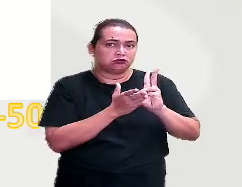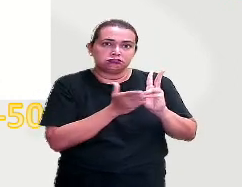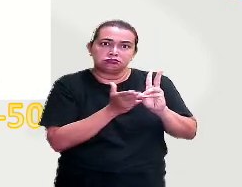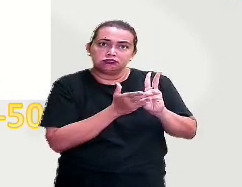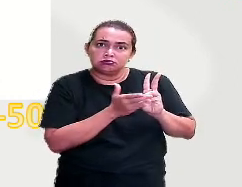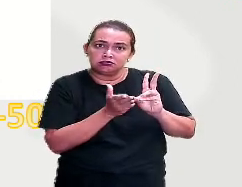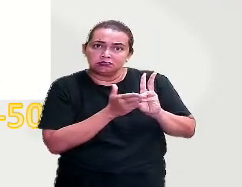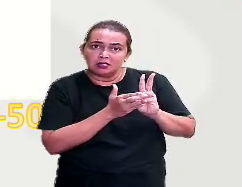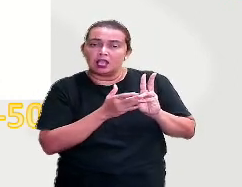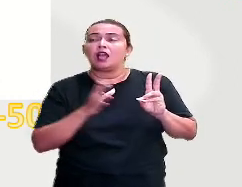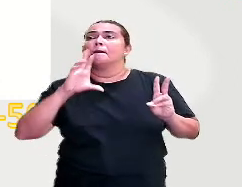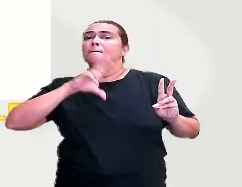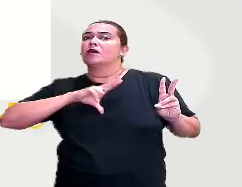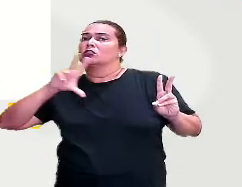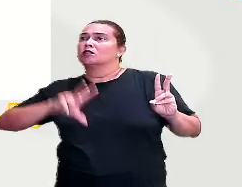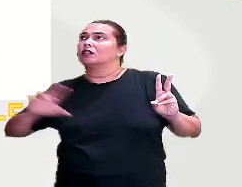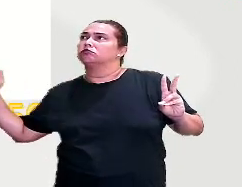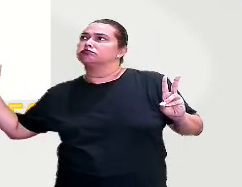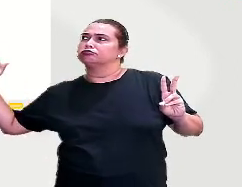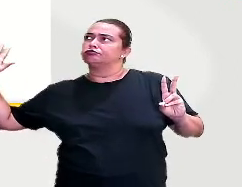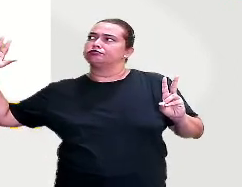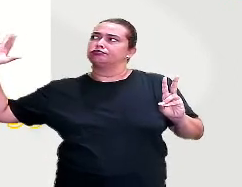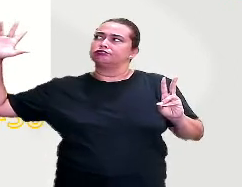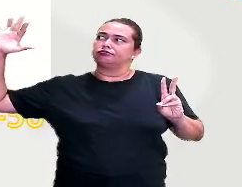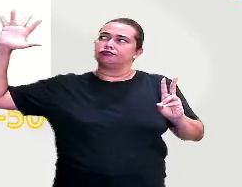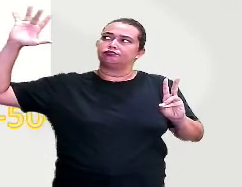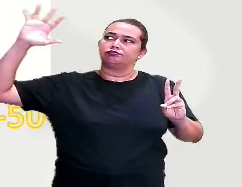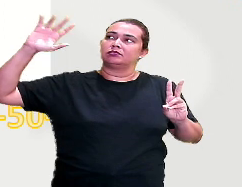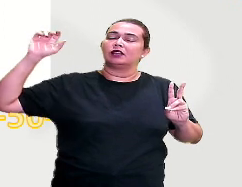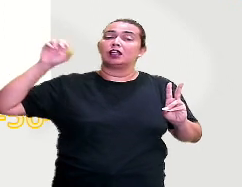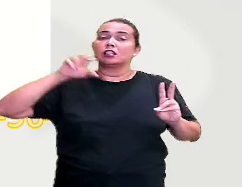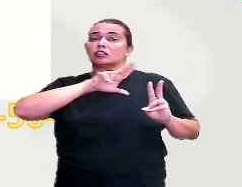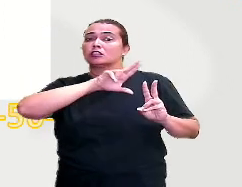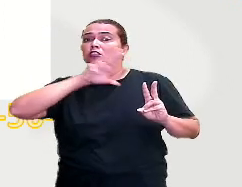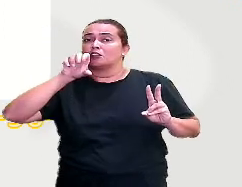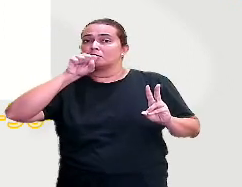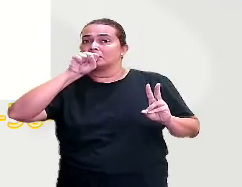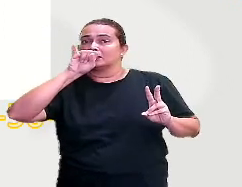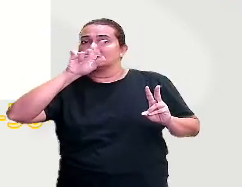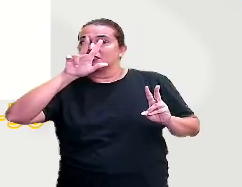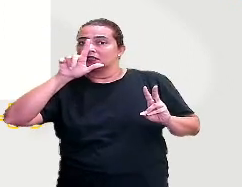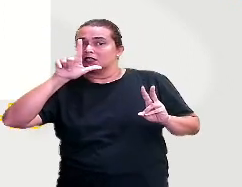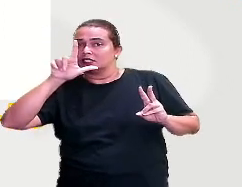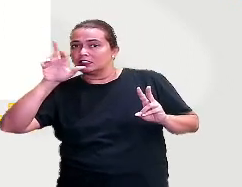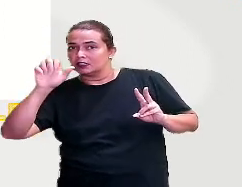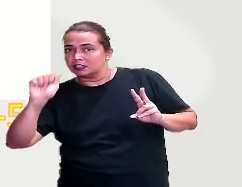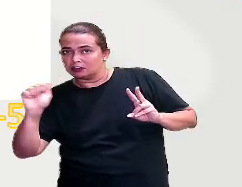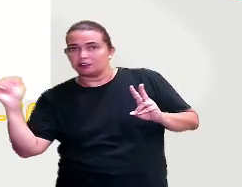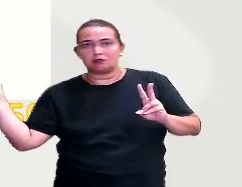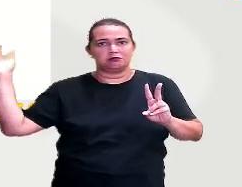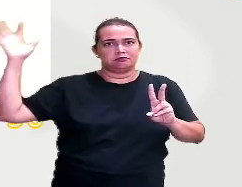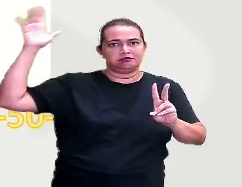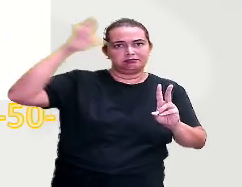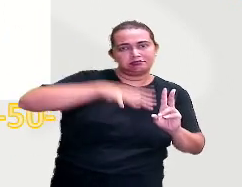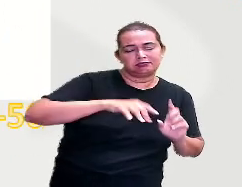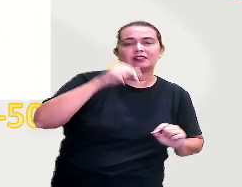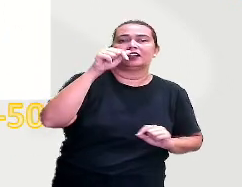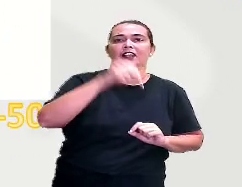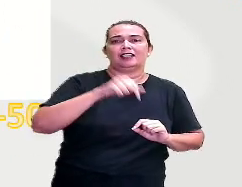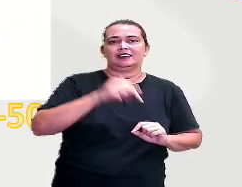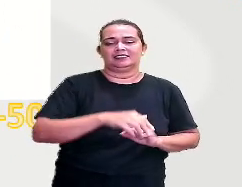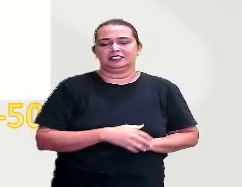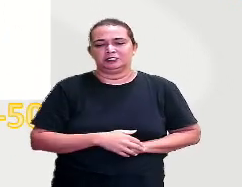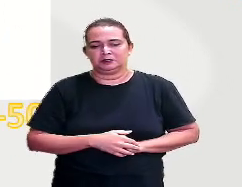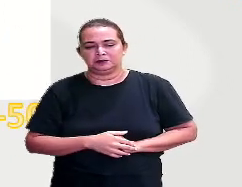indígenas... E Portugal trouxe esse sobrenome para cá. O pessoal do Portugal trouxe esse sobrenome para cá, tá bom? A variação da Silva